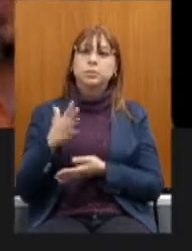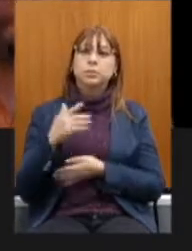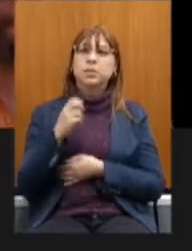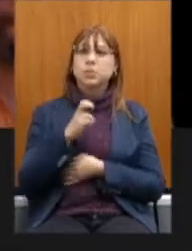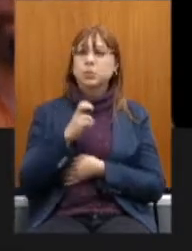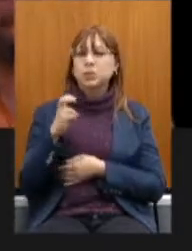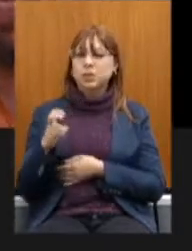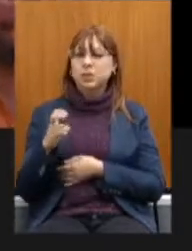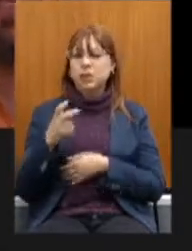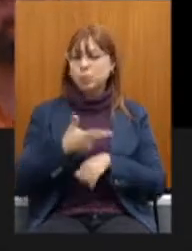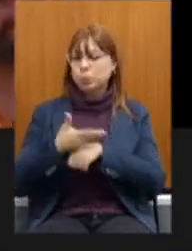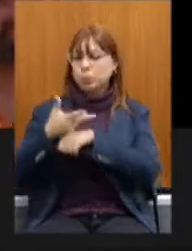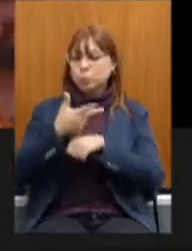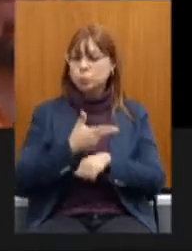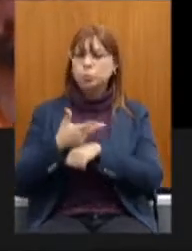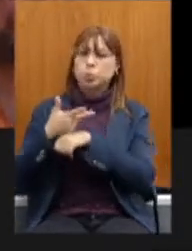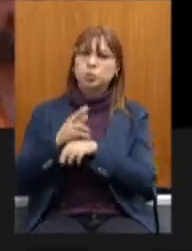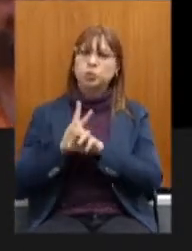títulos diferentes.